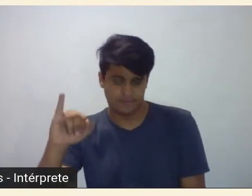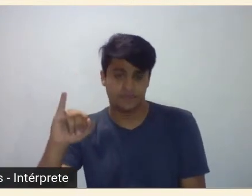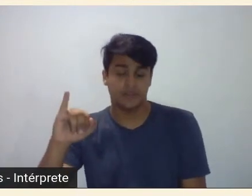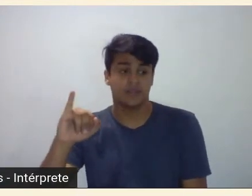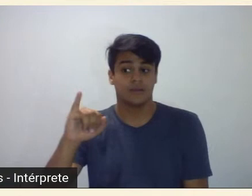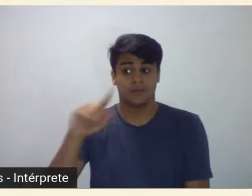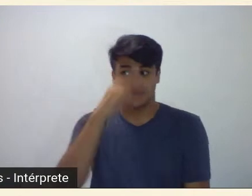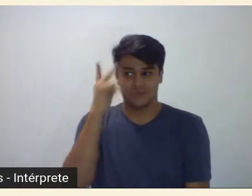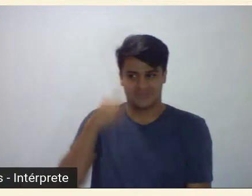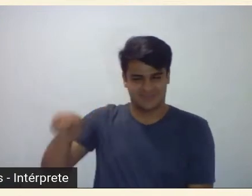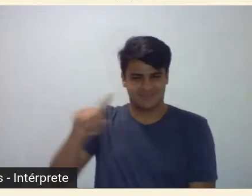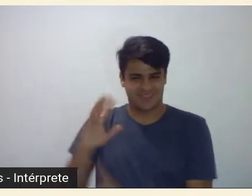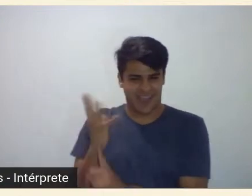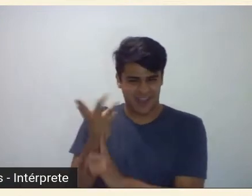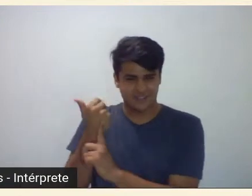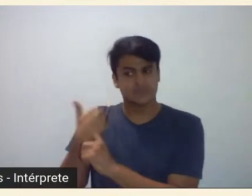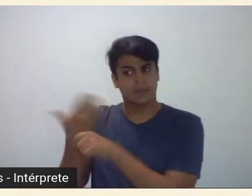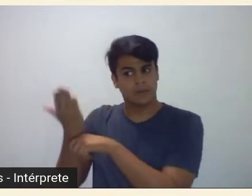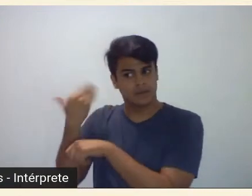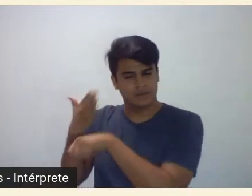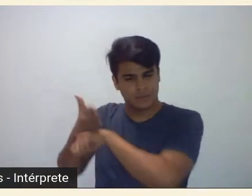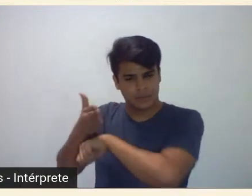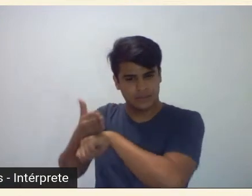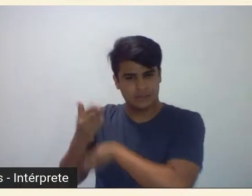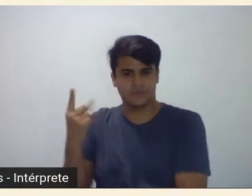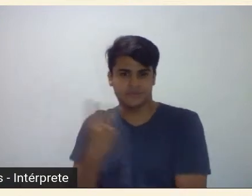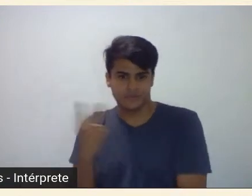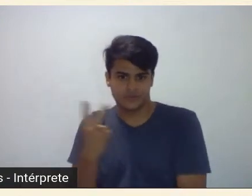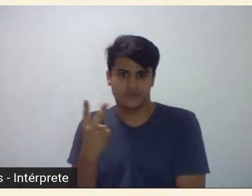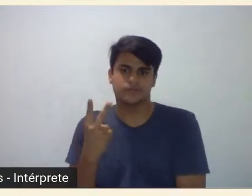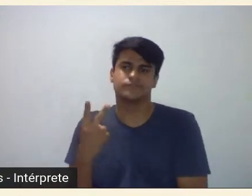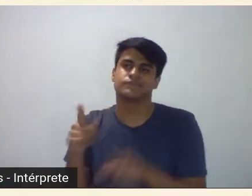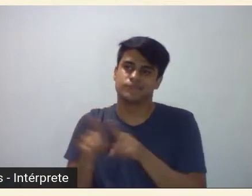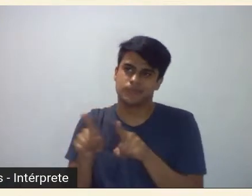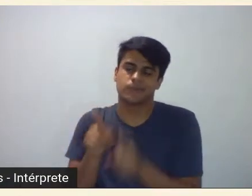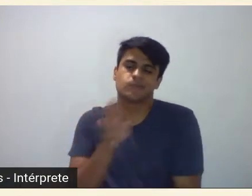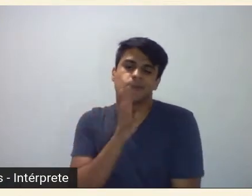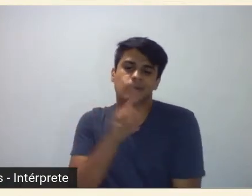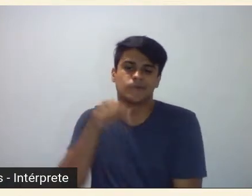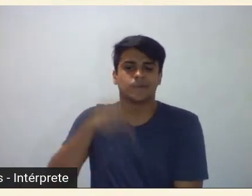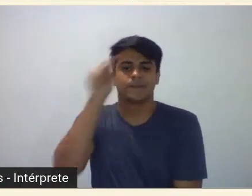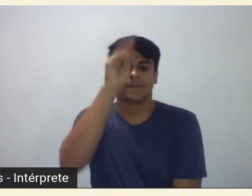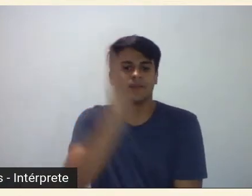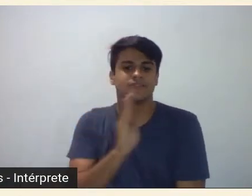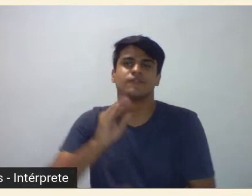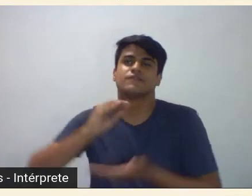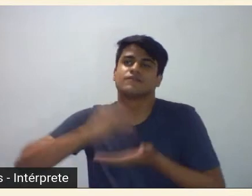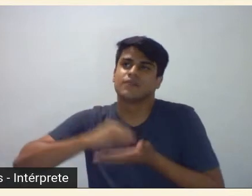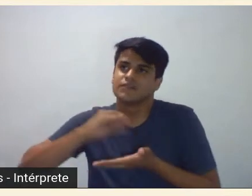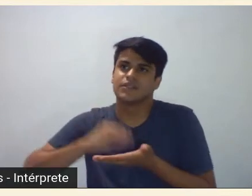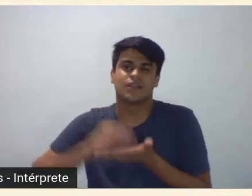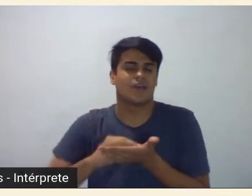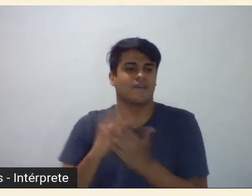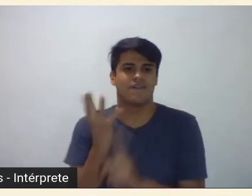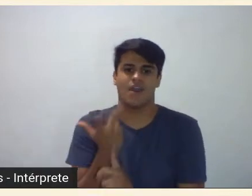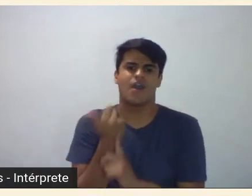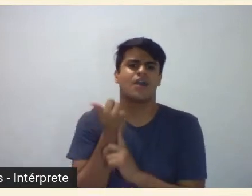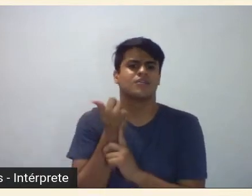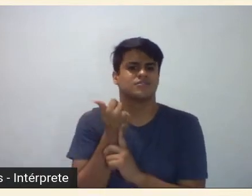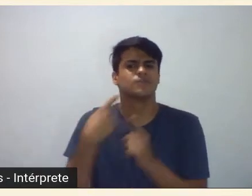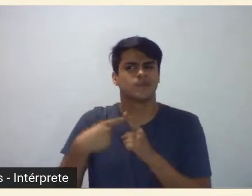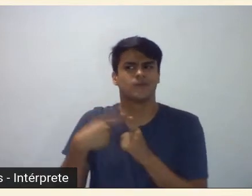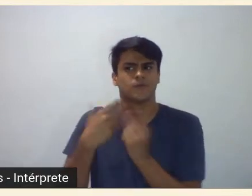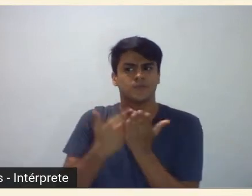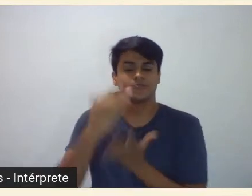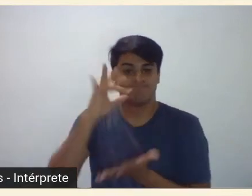inexistência também é claro no nosso país de mercado de arte que inexistia só passa a existir com mais força entre nós